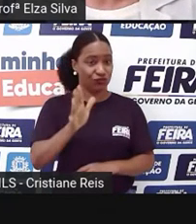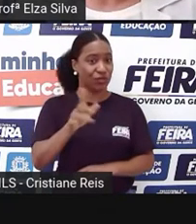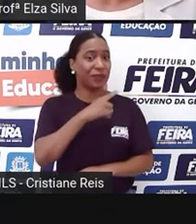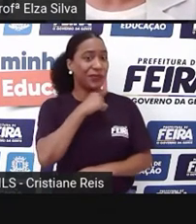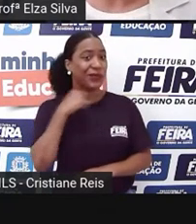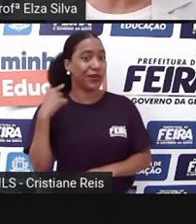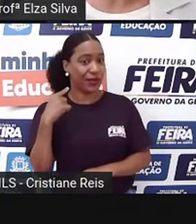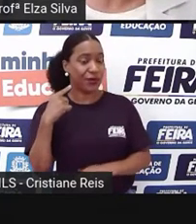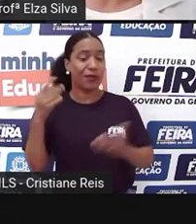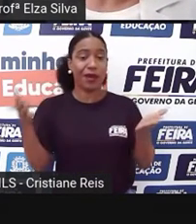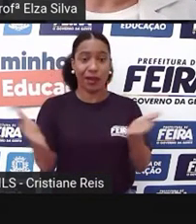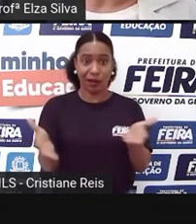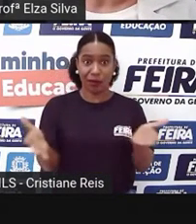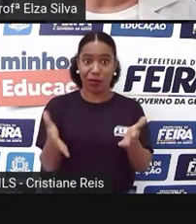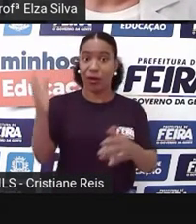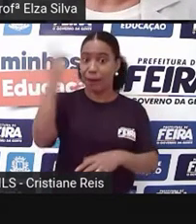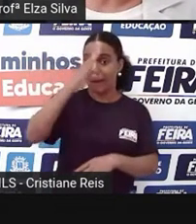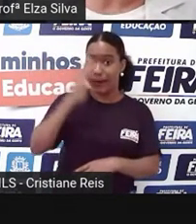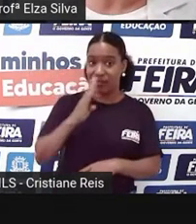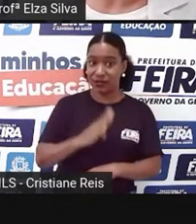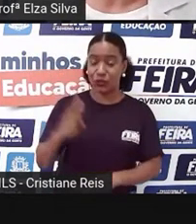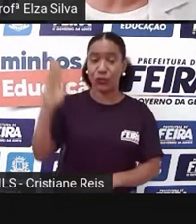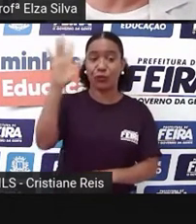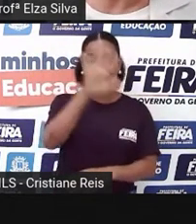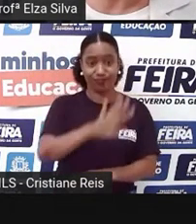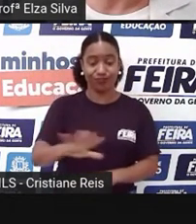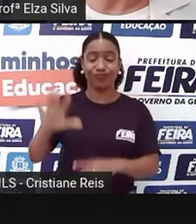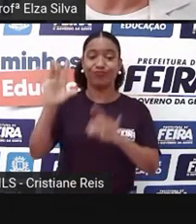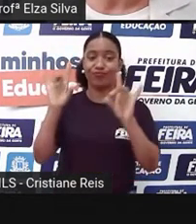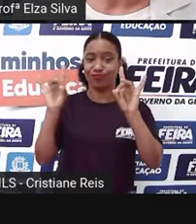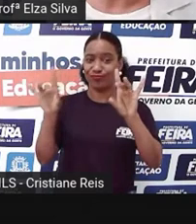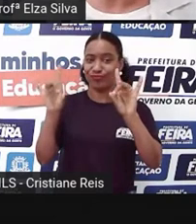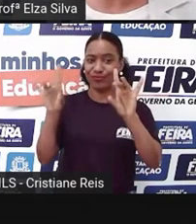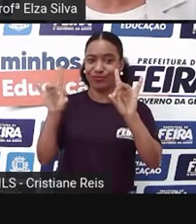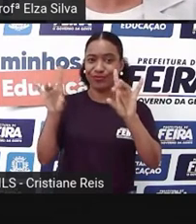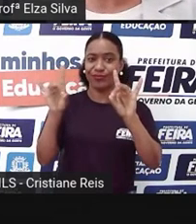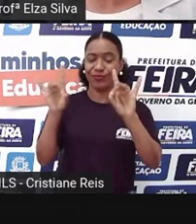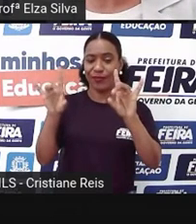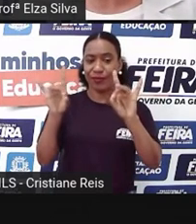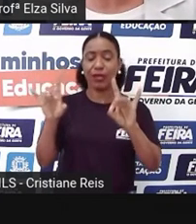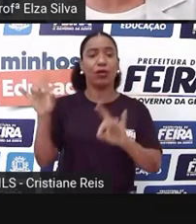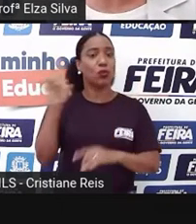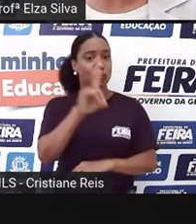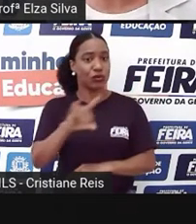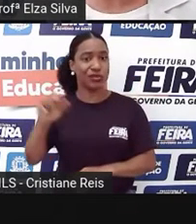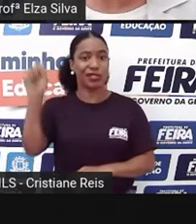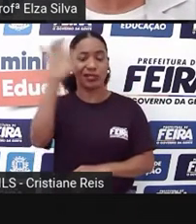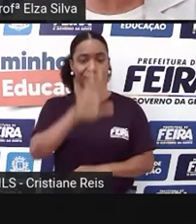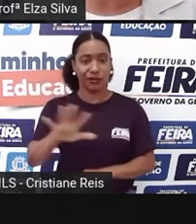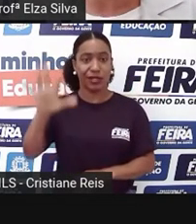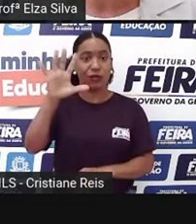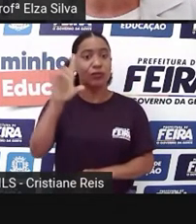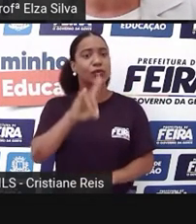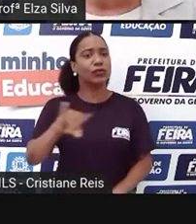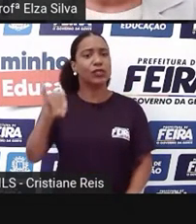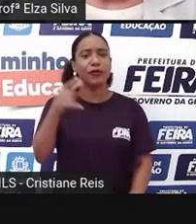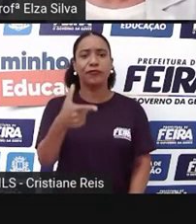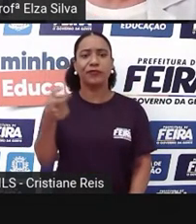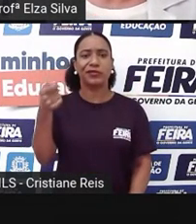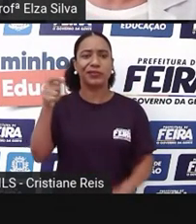aqui para homenagear o dia nacional da consciência negra no dia 20 de novembro.